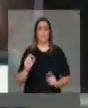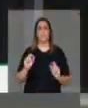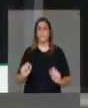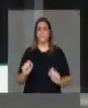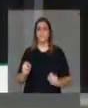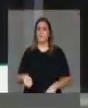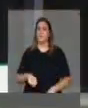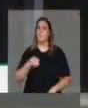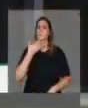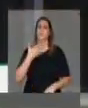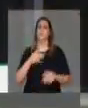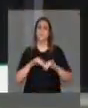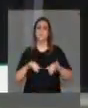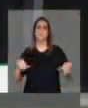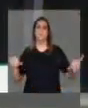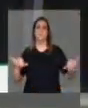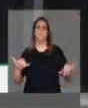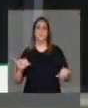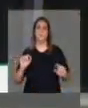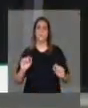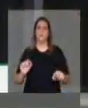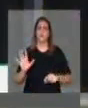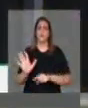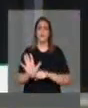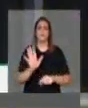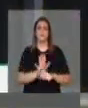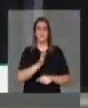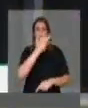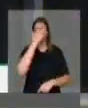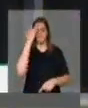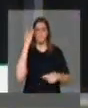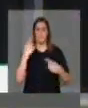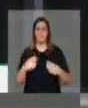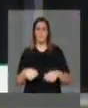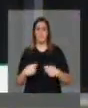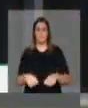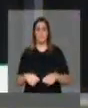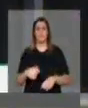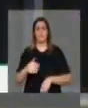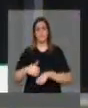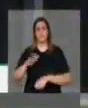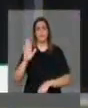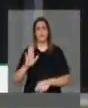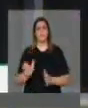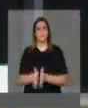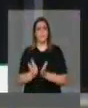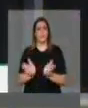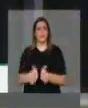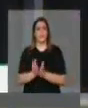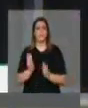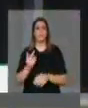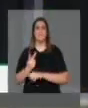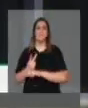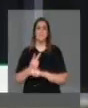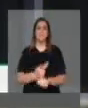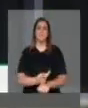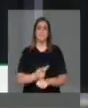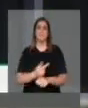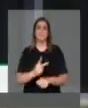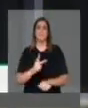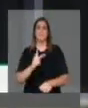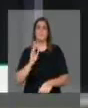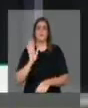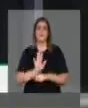necessitados. É dar visibilidade às agrúrias dos mais carentes e buscar soluções